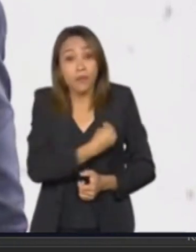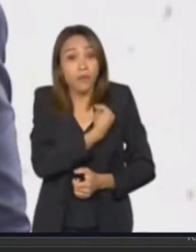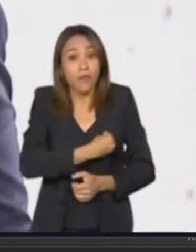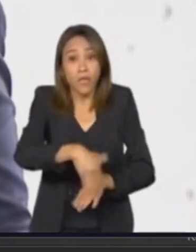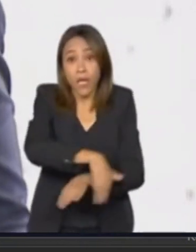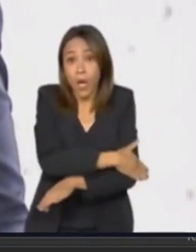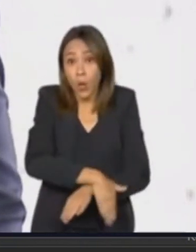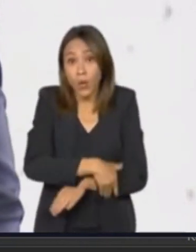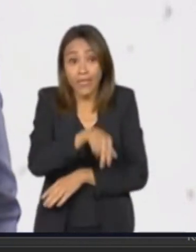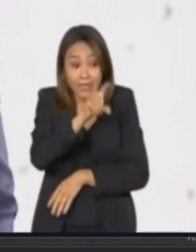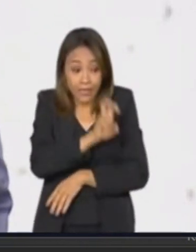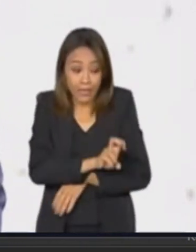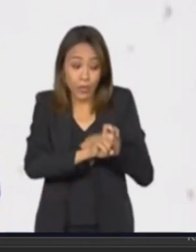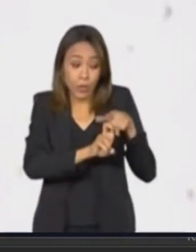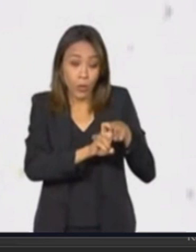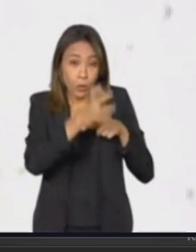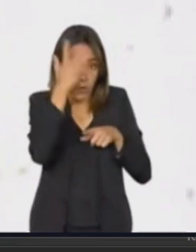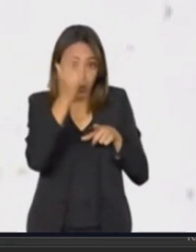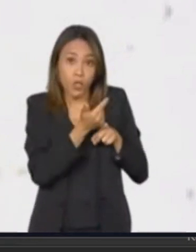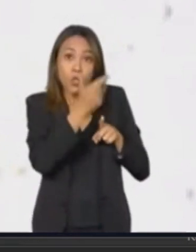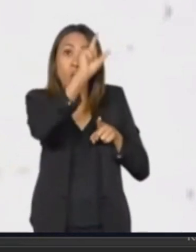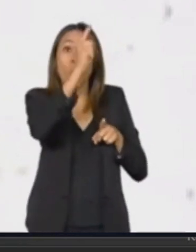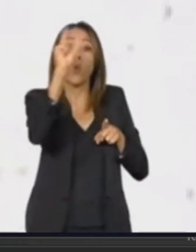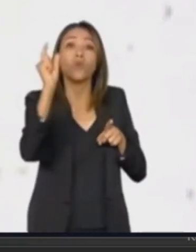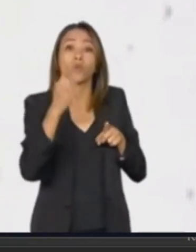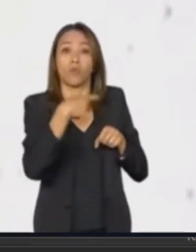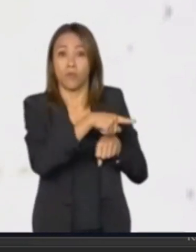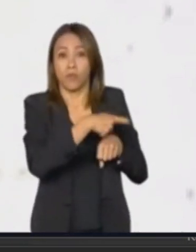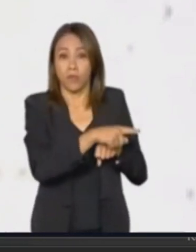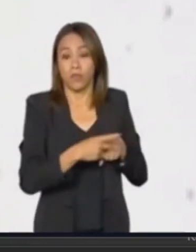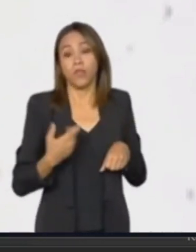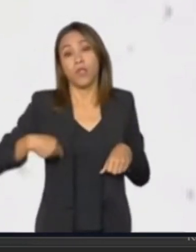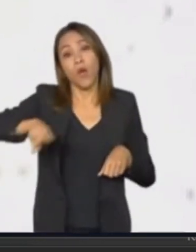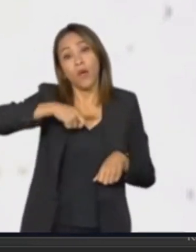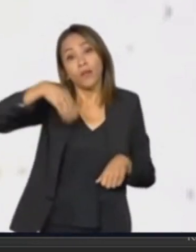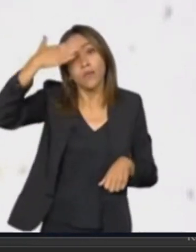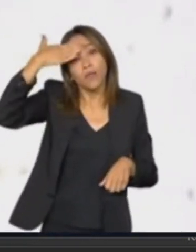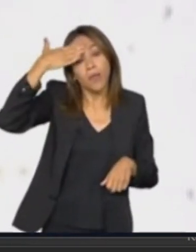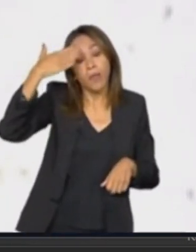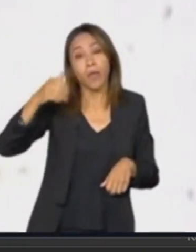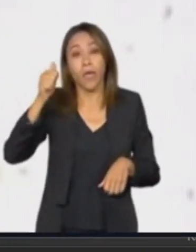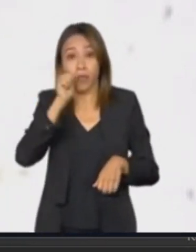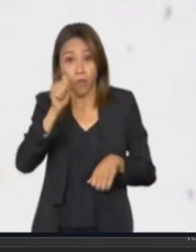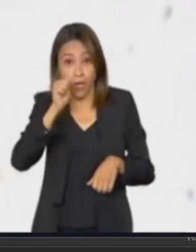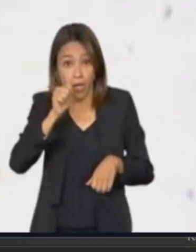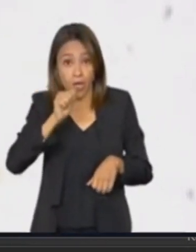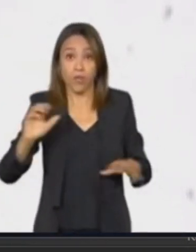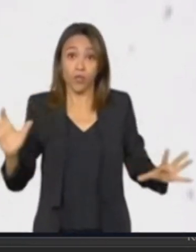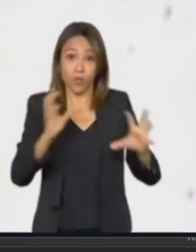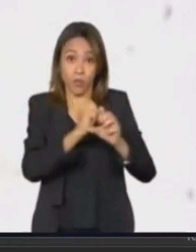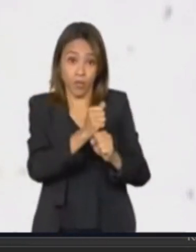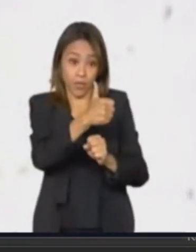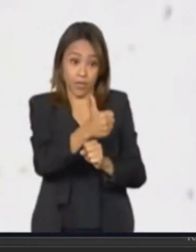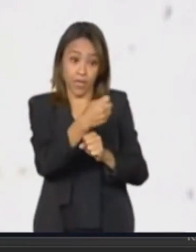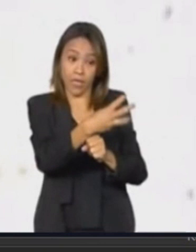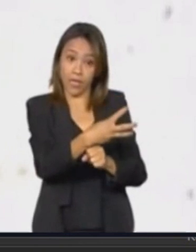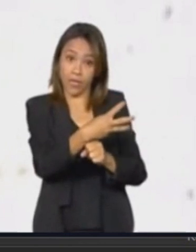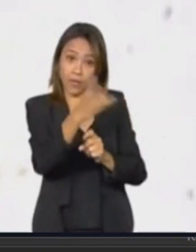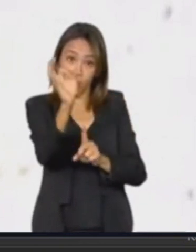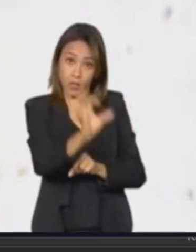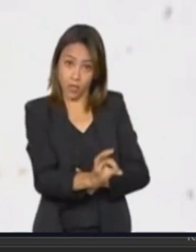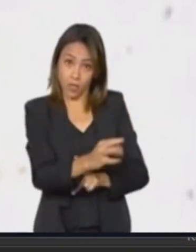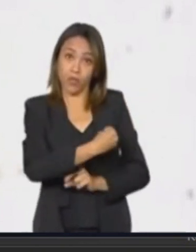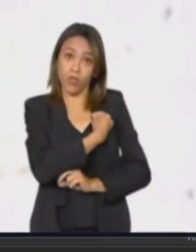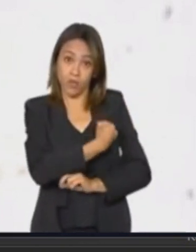5 são estrangeiras. sabemos hoje que as mulheres, apesar de representarem 13% do total, vivem